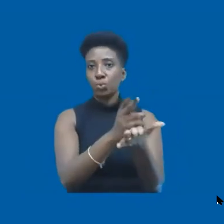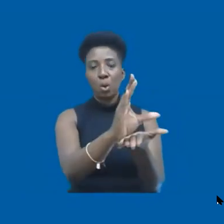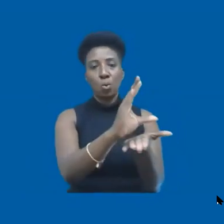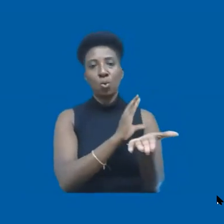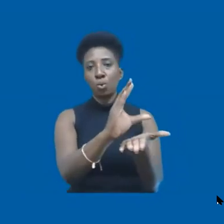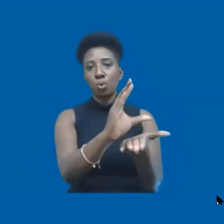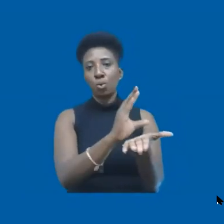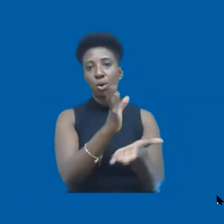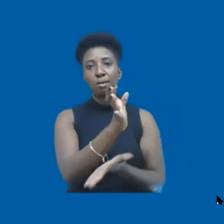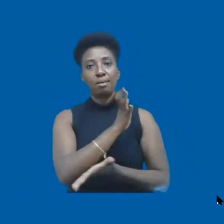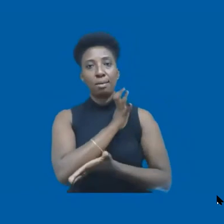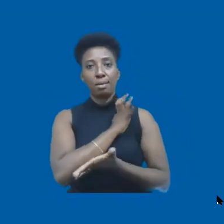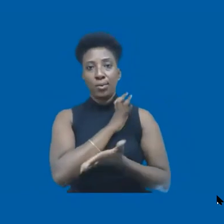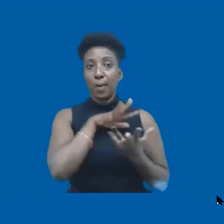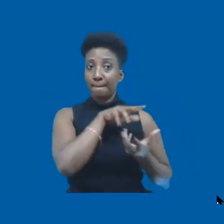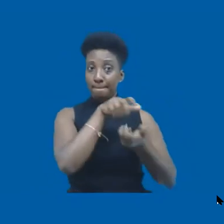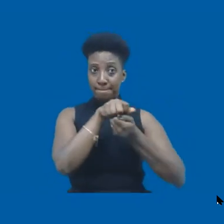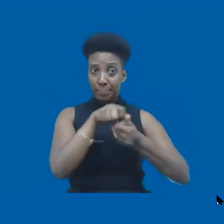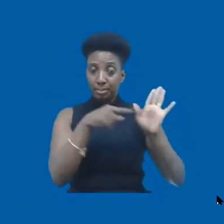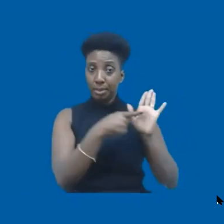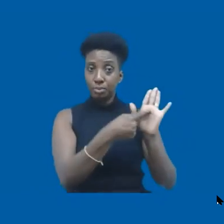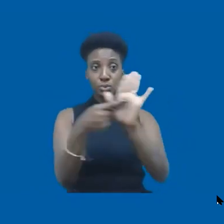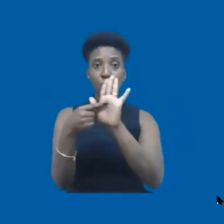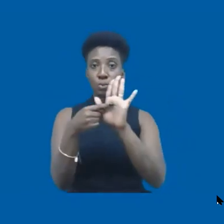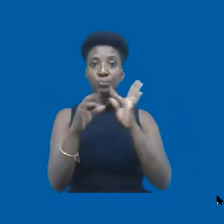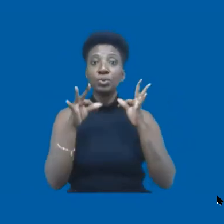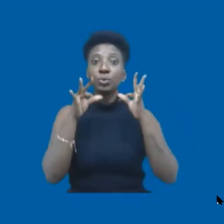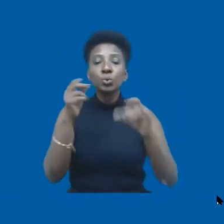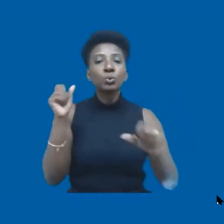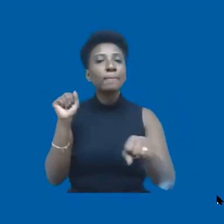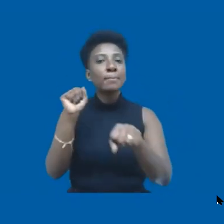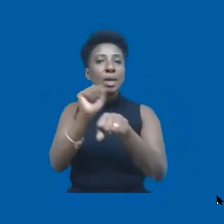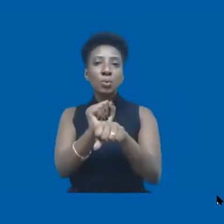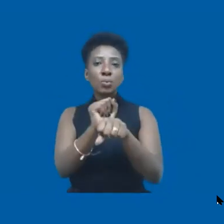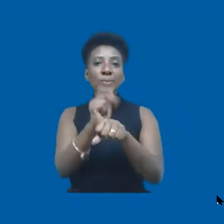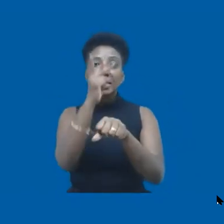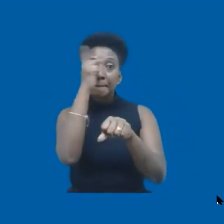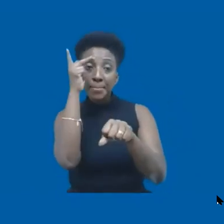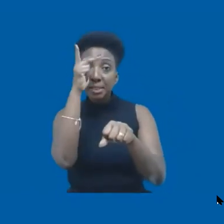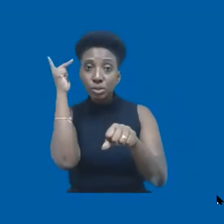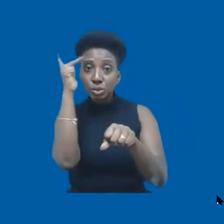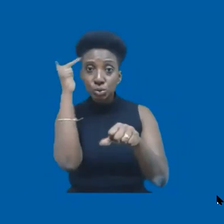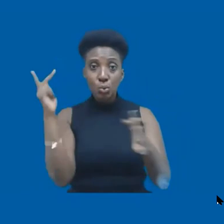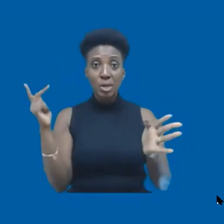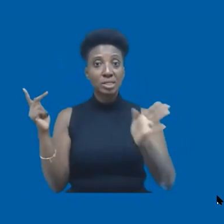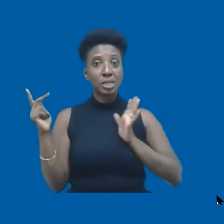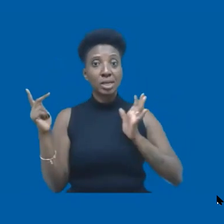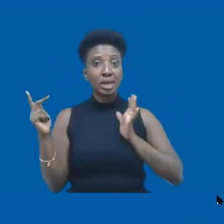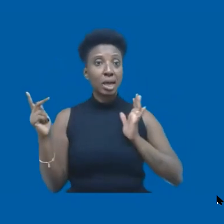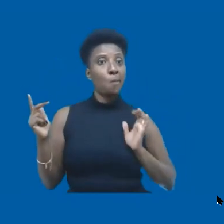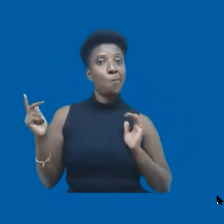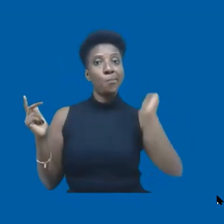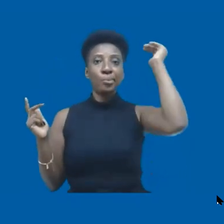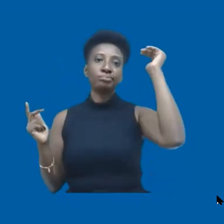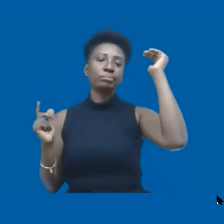ricos. A pandemia mostrou isso. Tudo parou e os bilionários ficaram cada vez mais bilionários. Por que isso